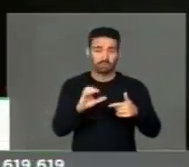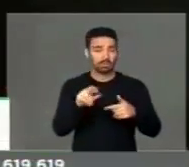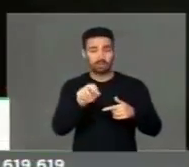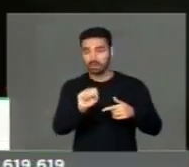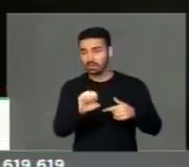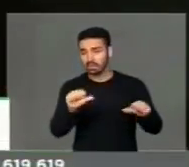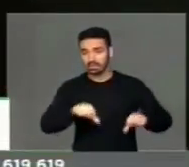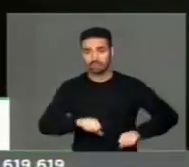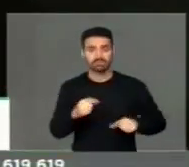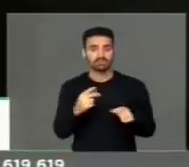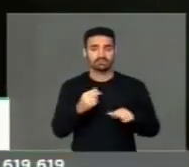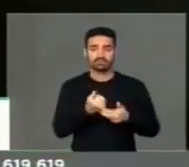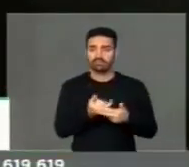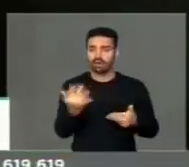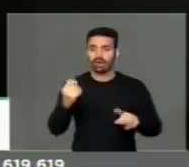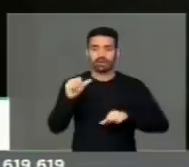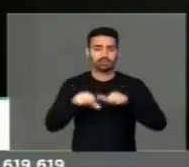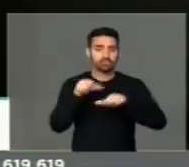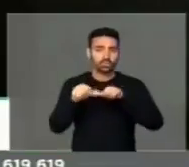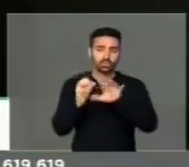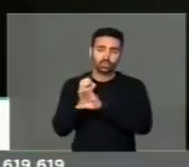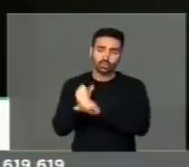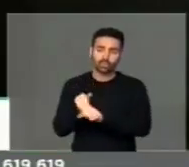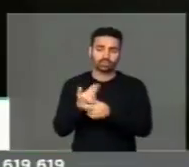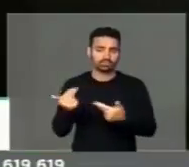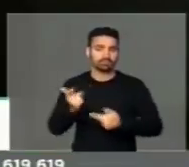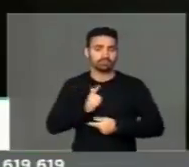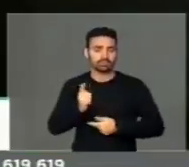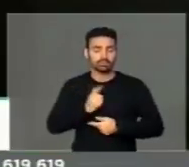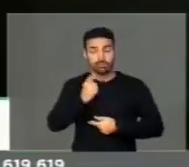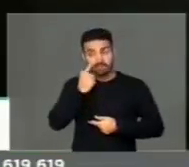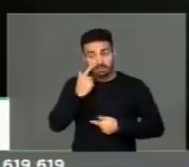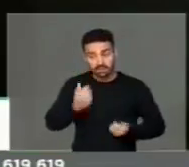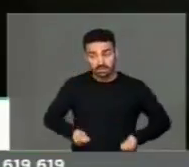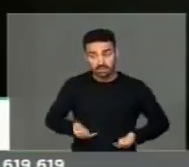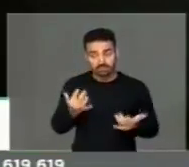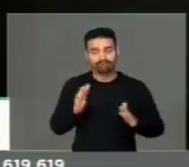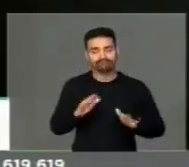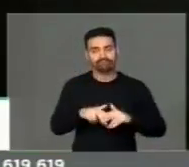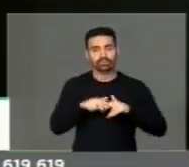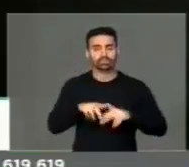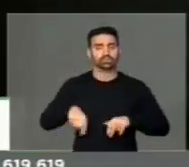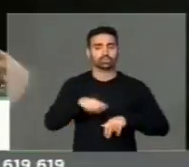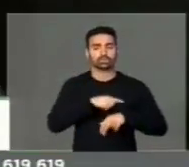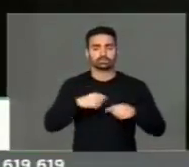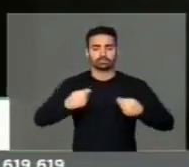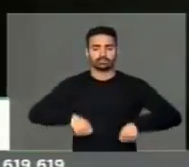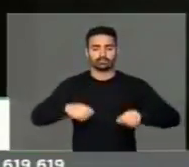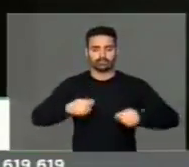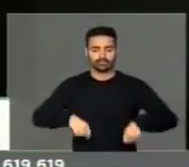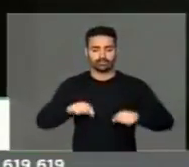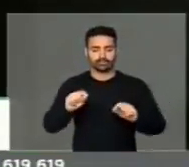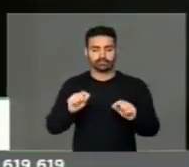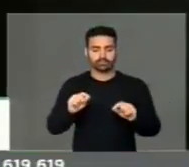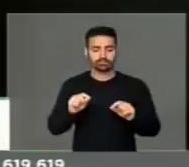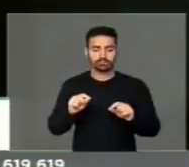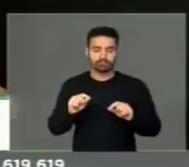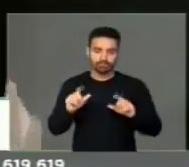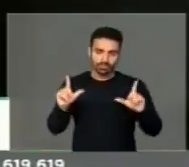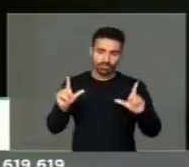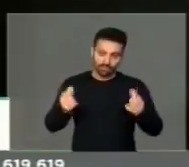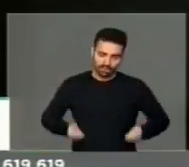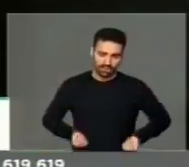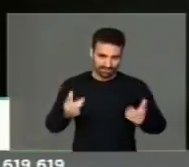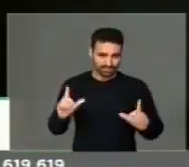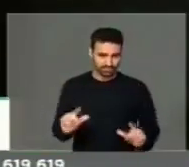reformas, muitas revisões de custos foram feitas. Então, nós precisamos hoje conter um pouco esse custo, e os